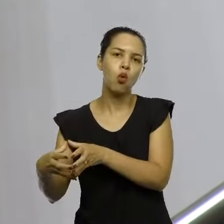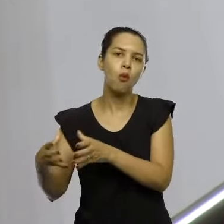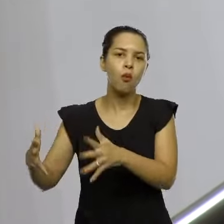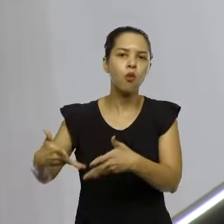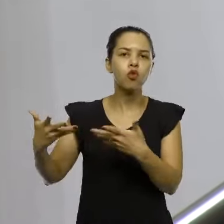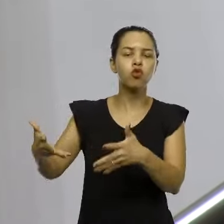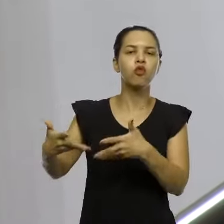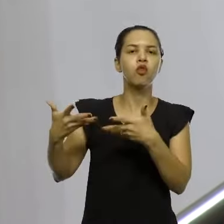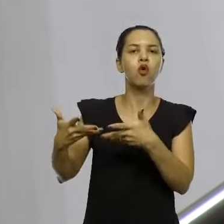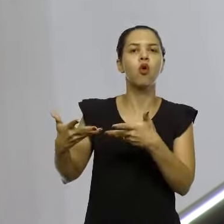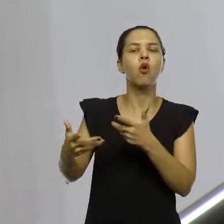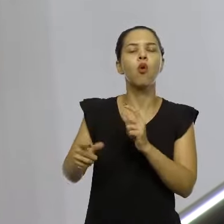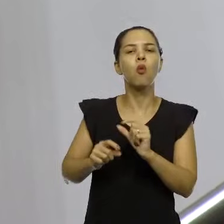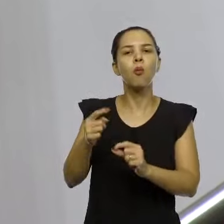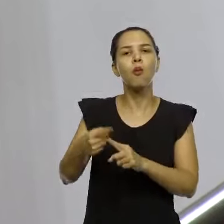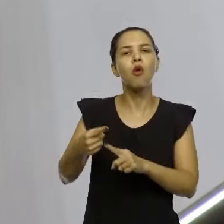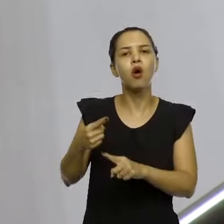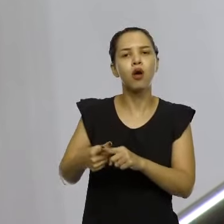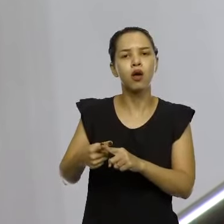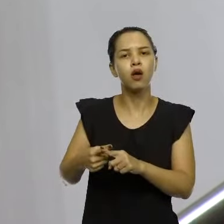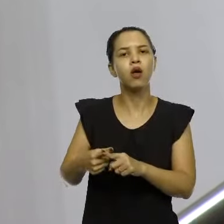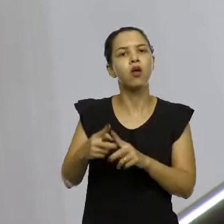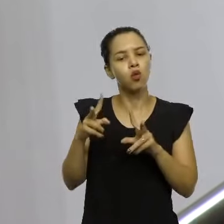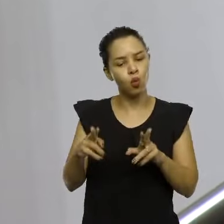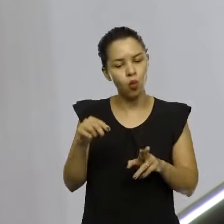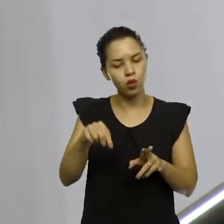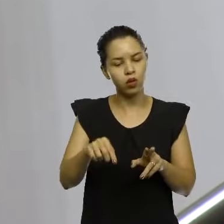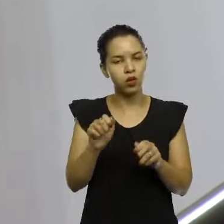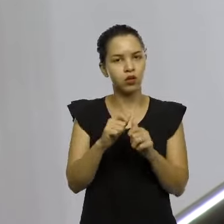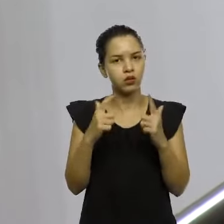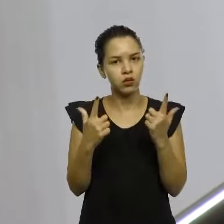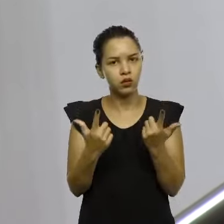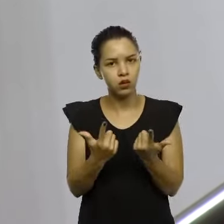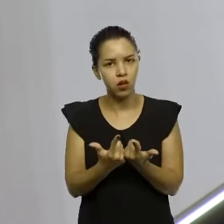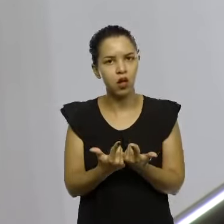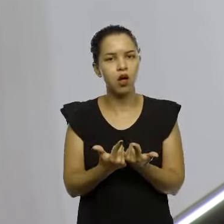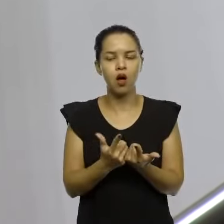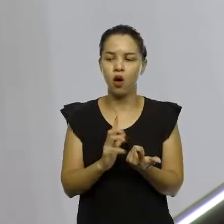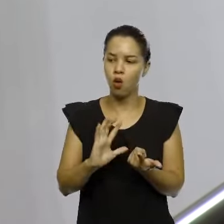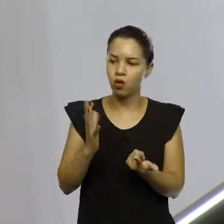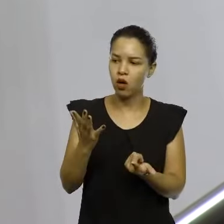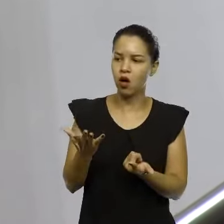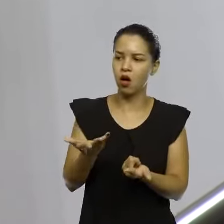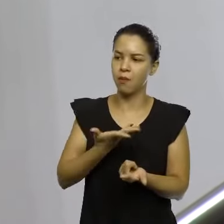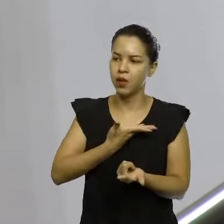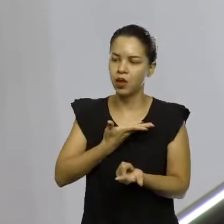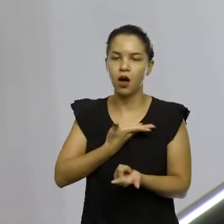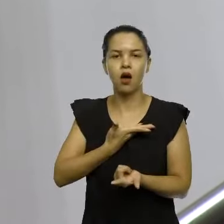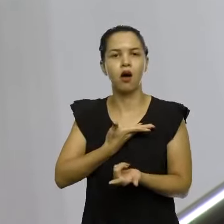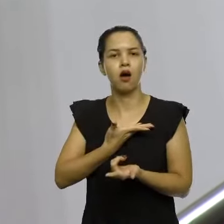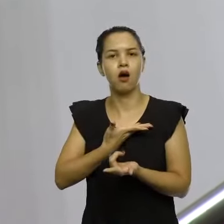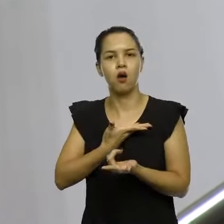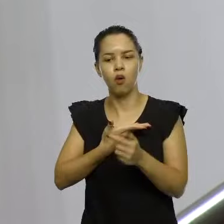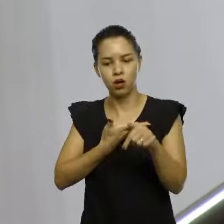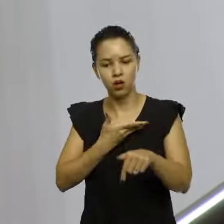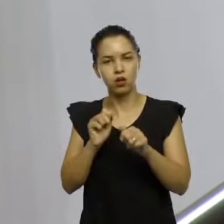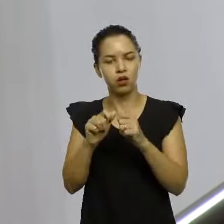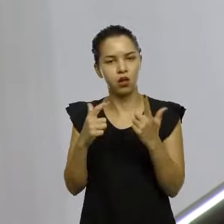mesma coisa que acontece quando acaba aqui dentro da Assembleia a fazendo um vínculo de amizade com um ou outro deputado. E por